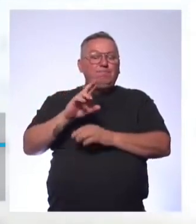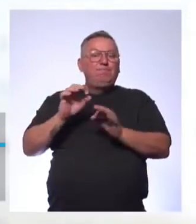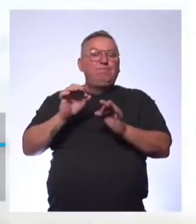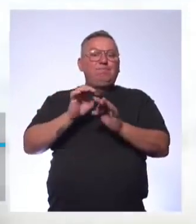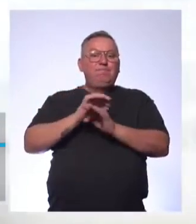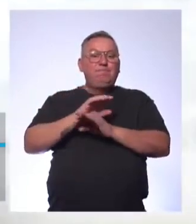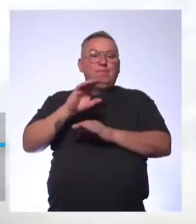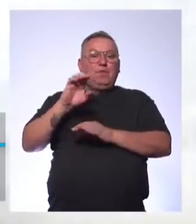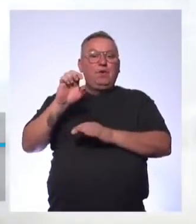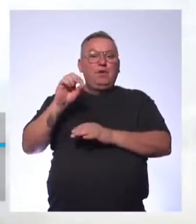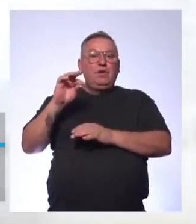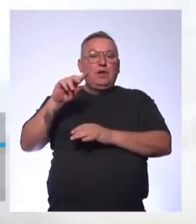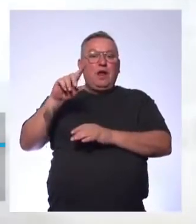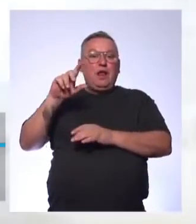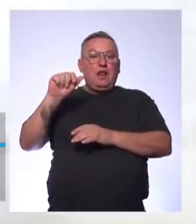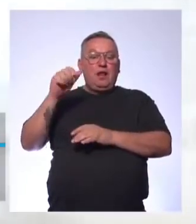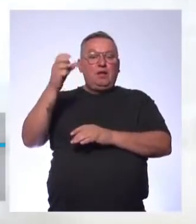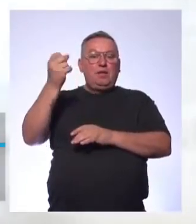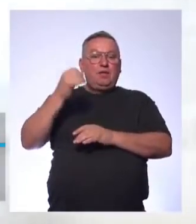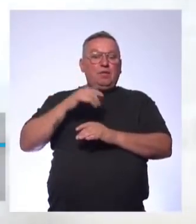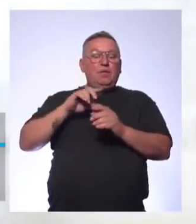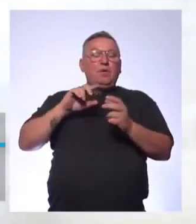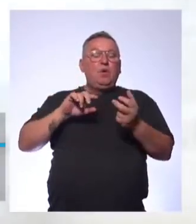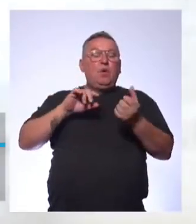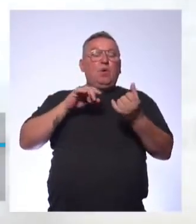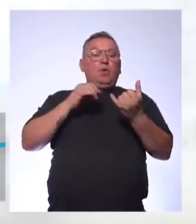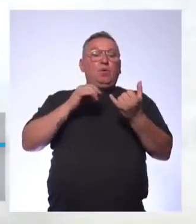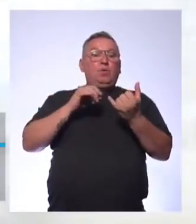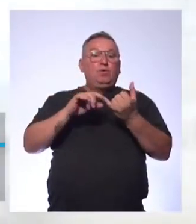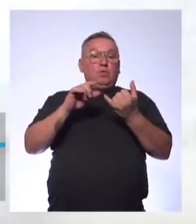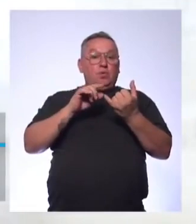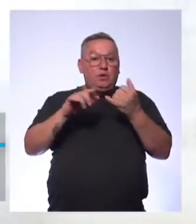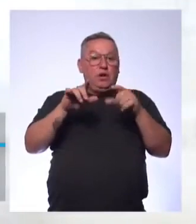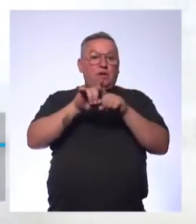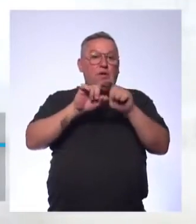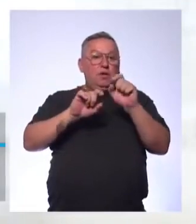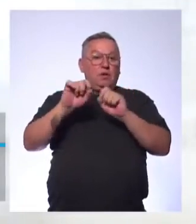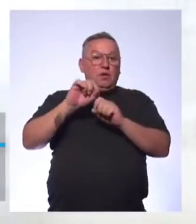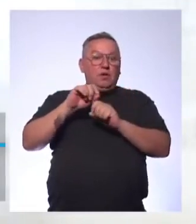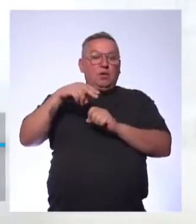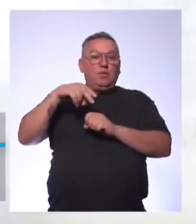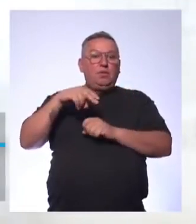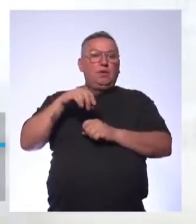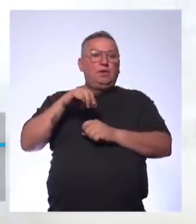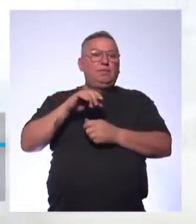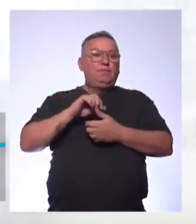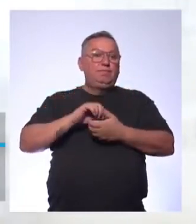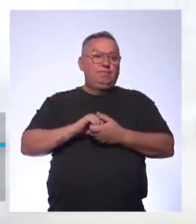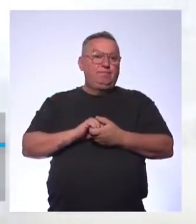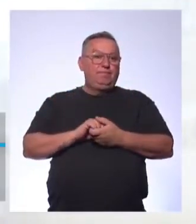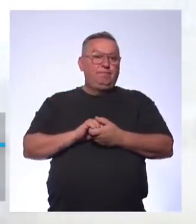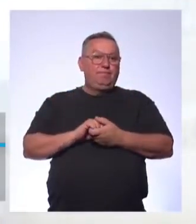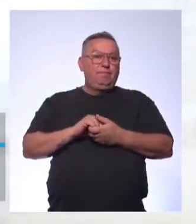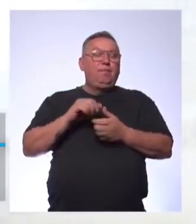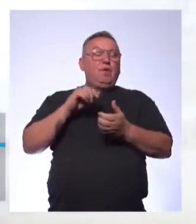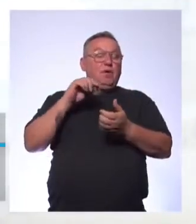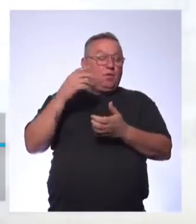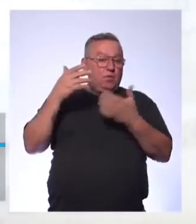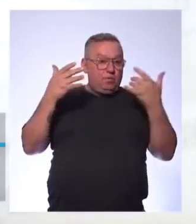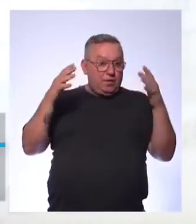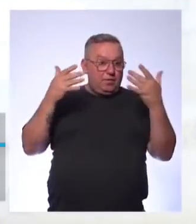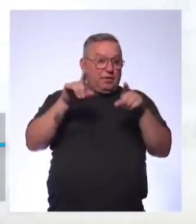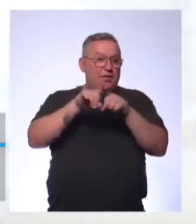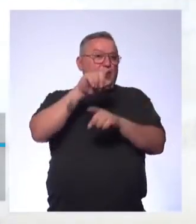A Estela explicando o que era cognato A Maria Inês, Cláudia, a Maria Aparecida, a Daiane Parabenizando-nos o aluno da escola